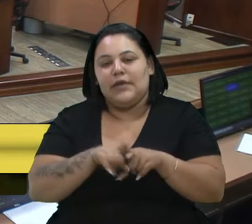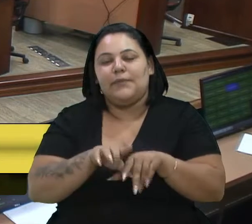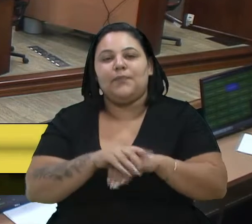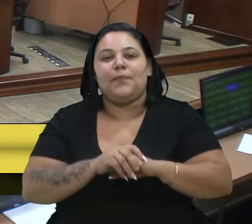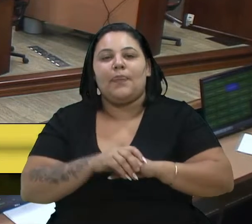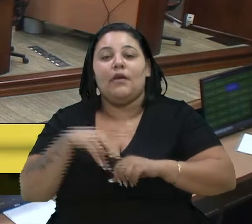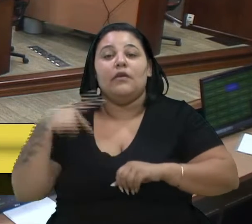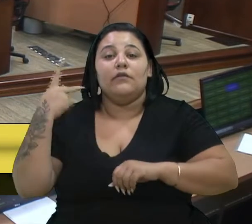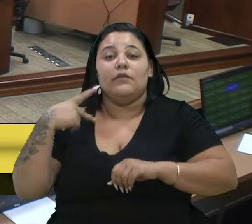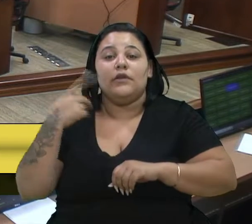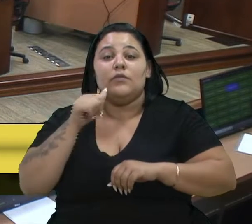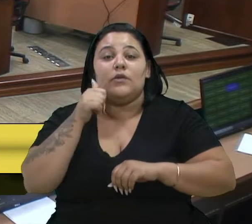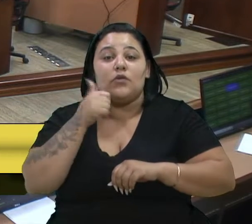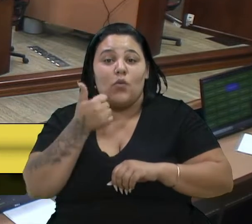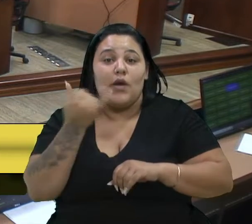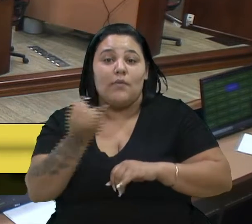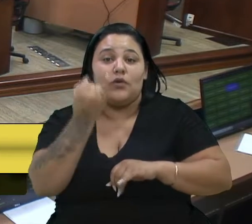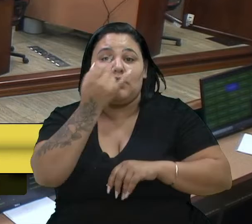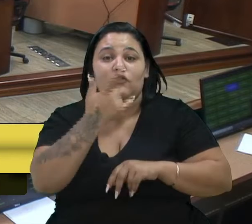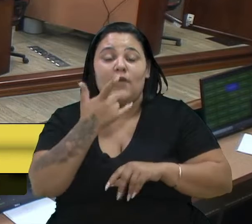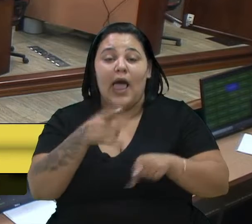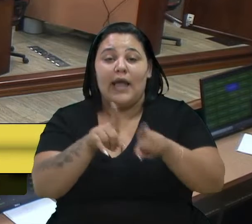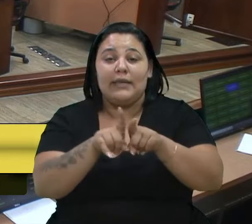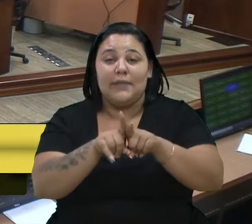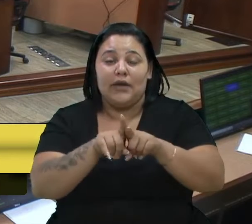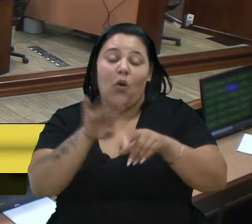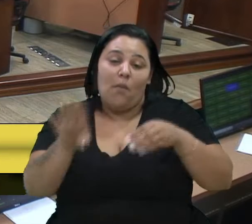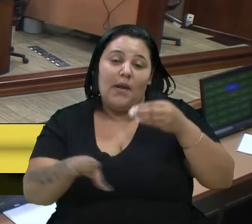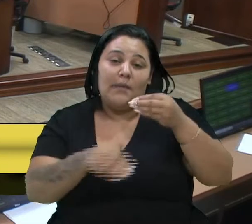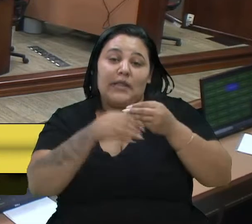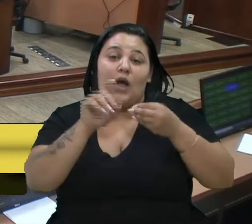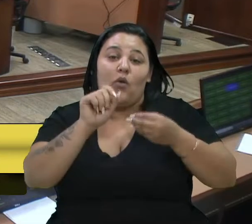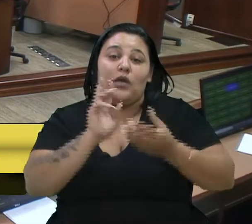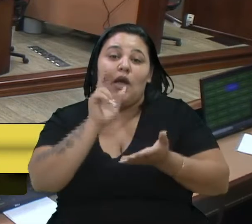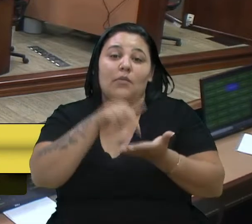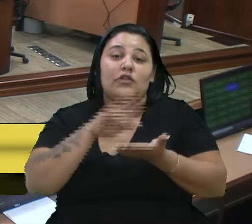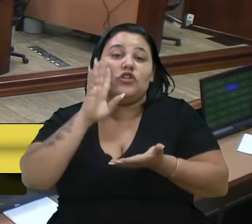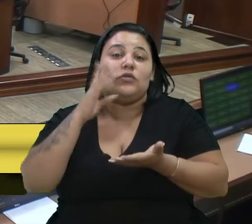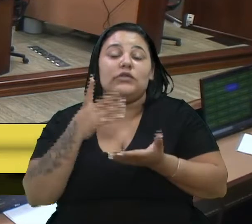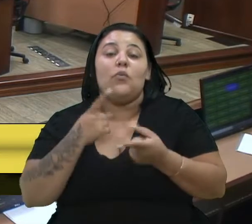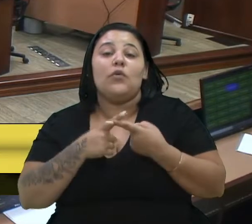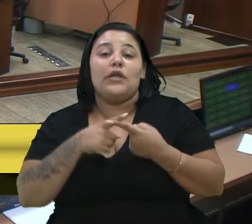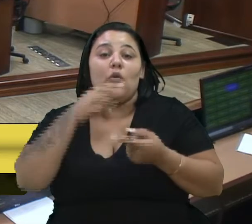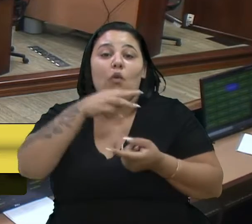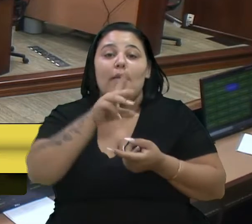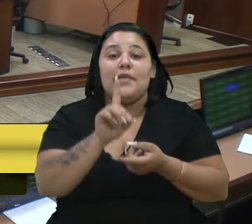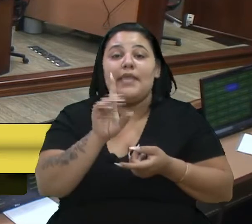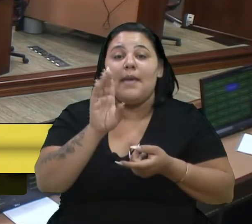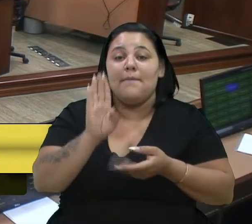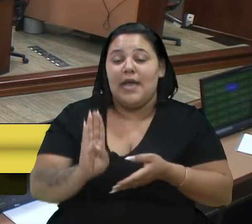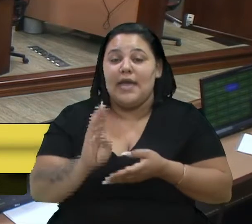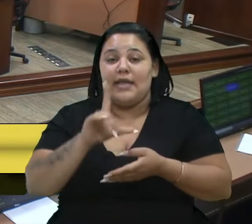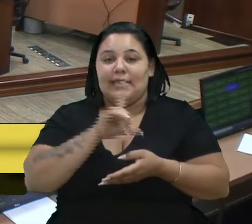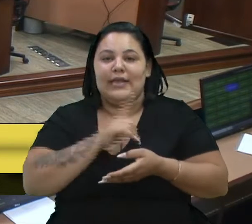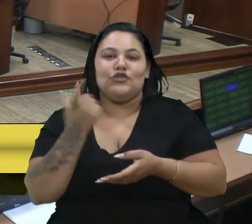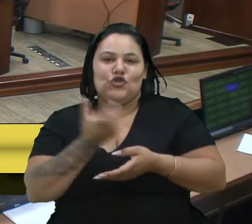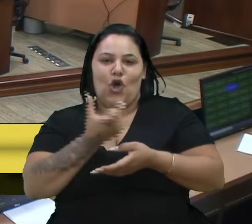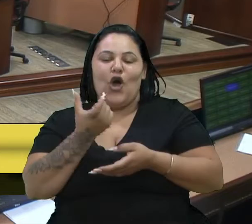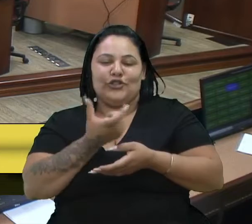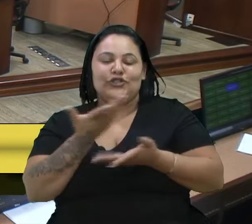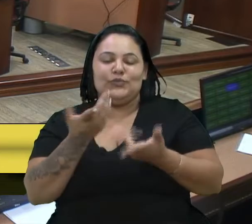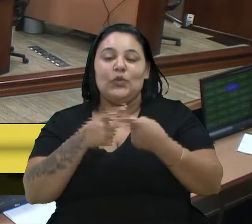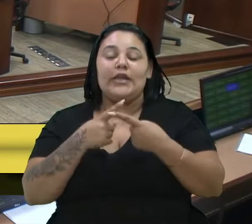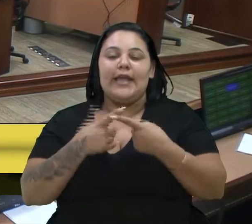recolocar essa situação, recolocar o que realmente aconteceu, até porque o MDB, nós temos uma sorte, vereadora Gladys, que o MDB